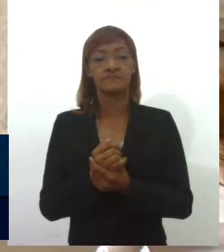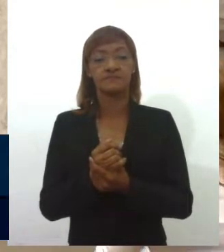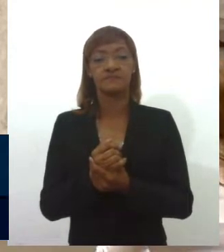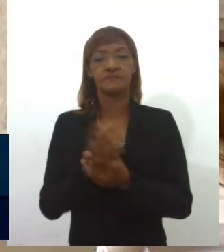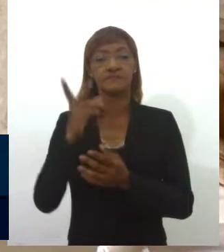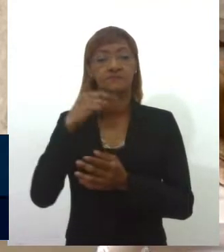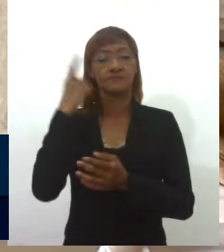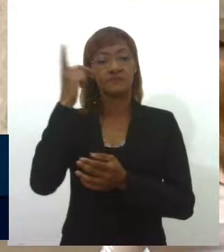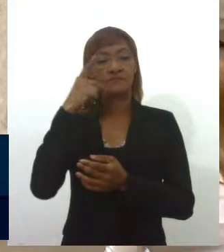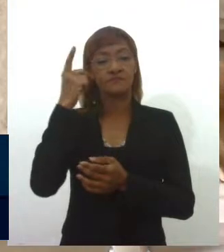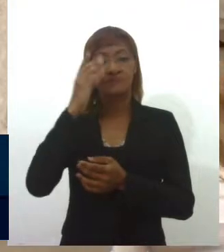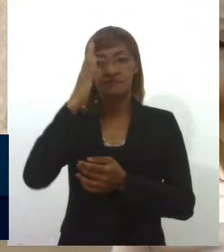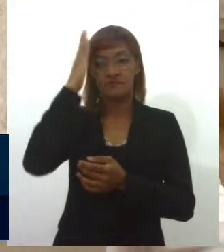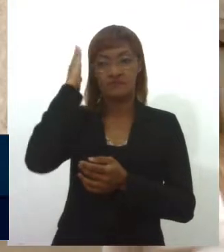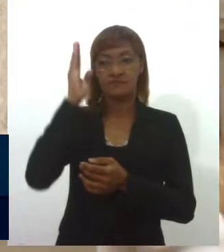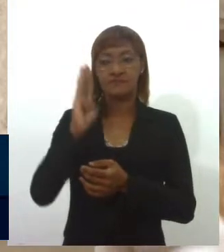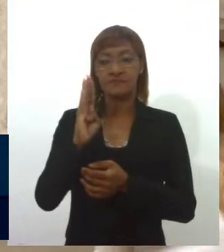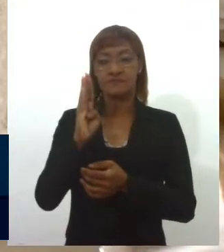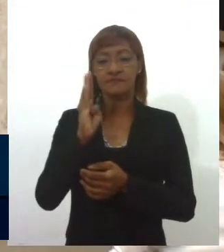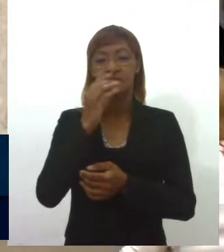deputado Irã Barbosa.